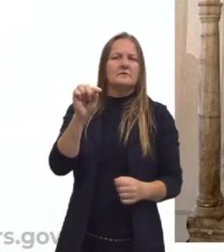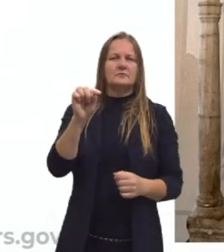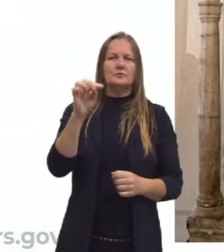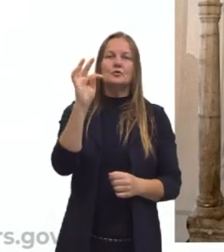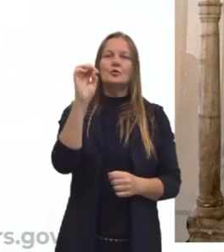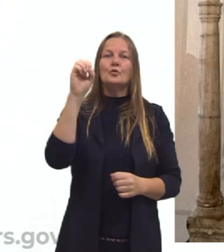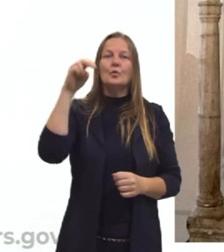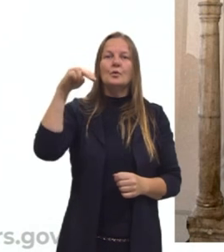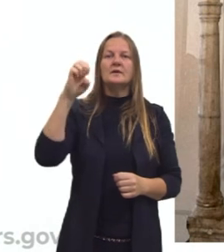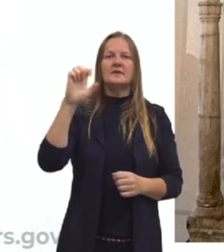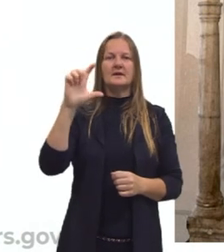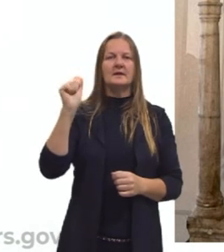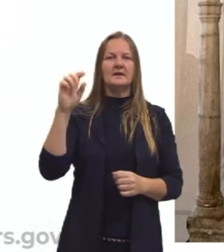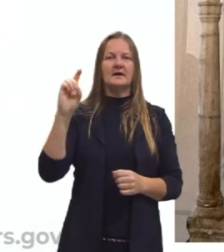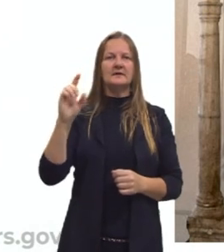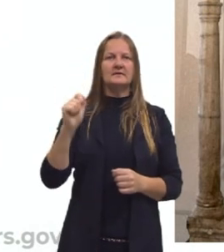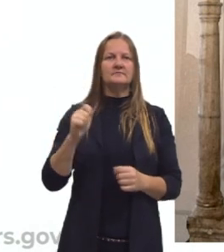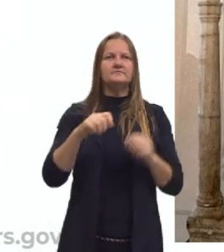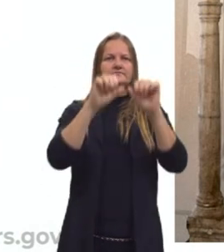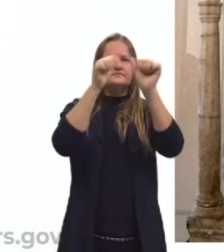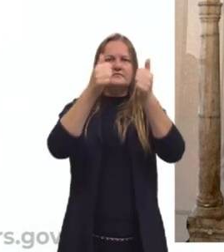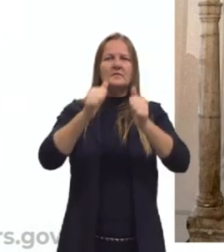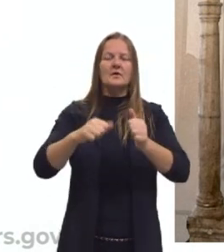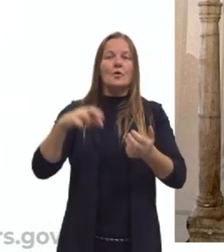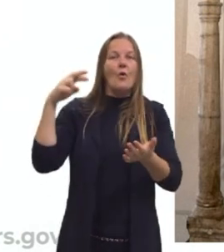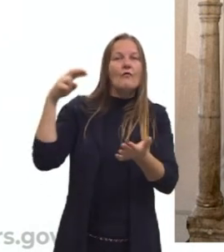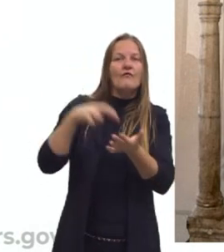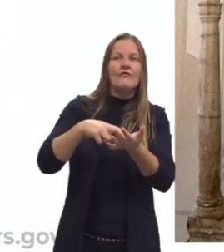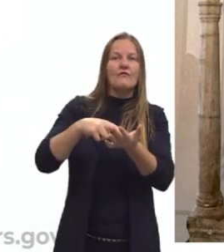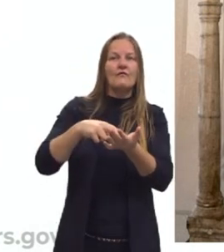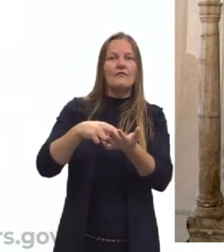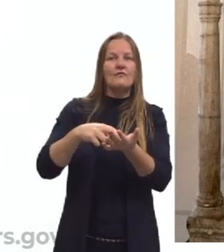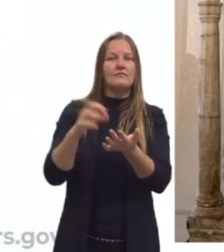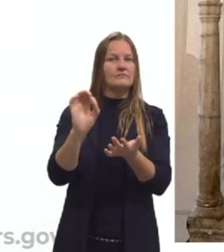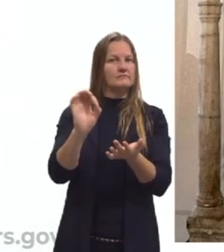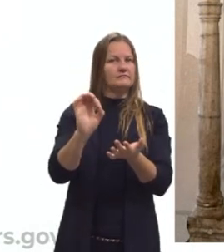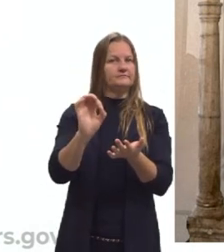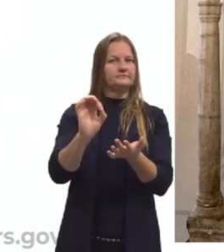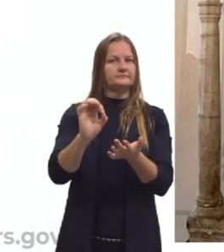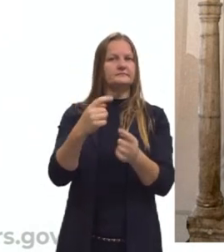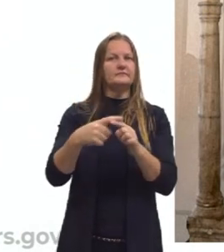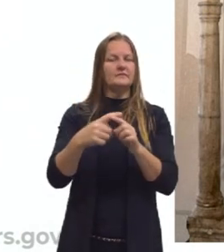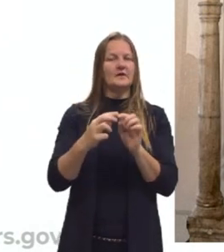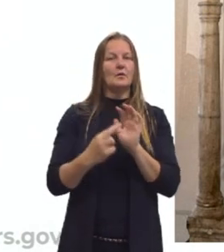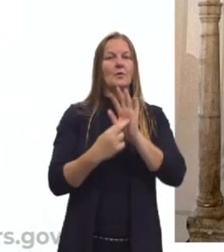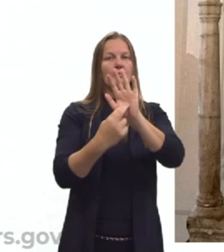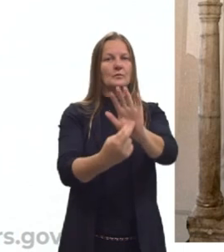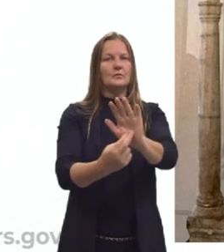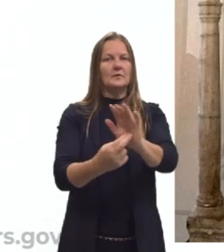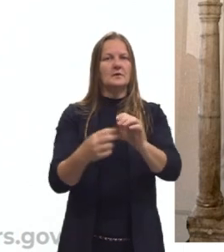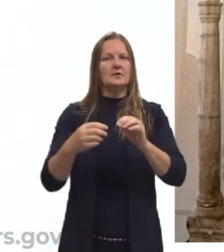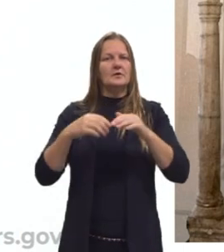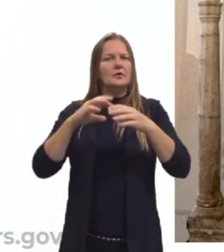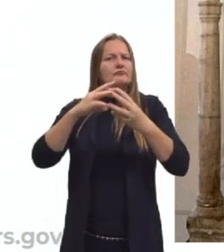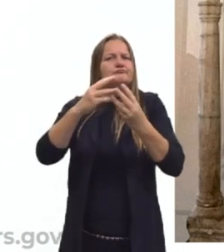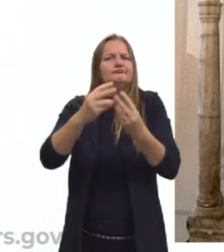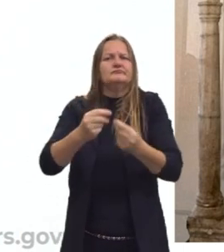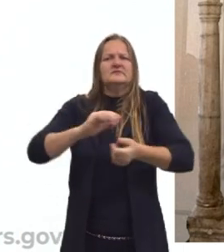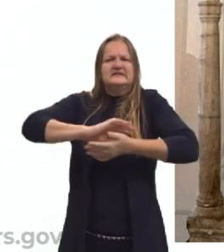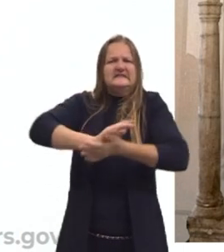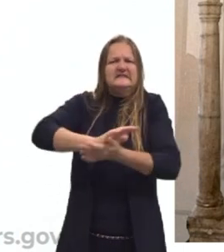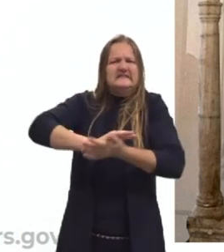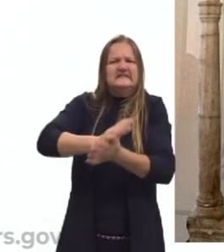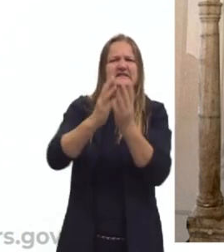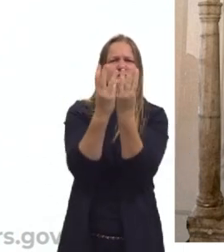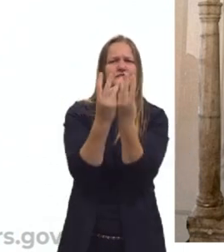imagem que vocês estão vendo, ela não é da escultura original, porque essas esculturas, elas foram destruídas, perdidas